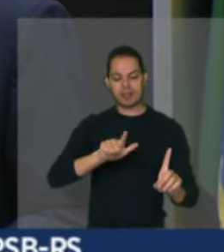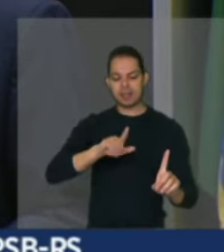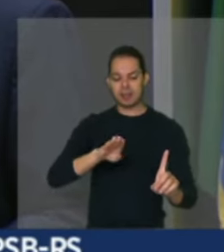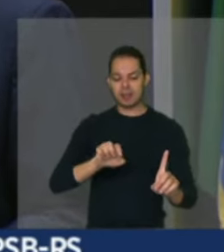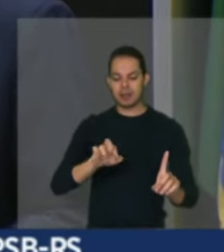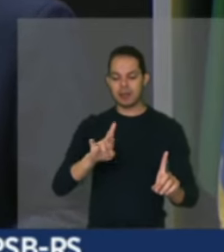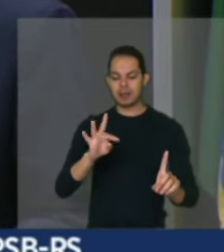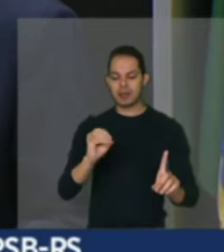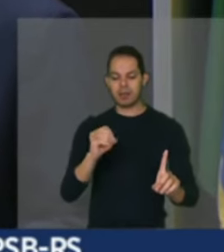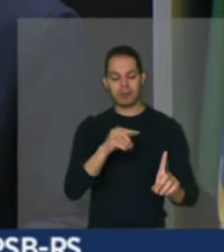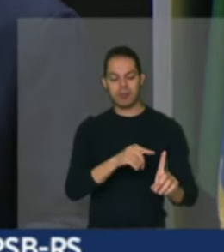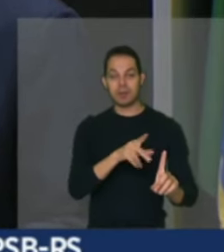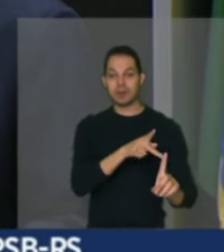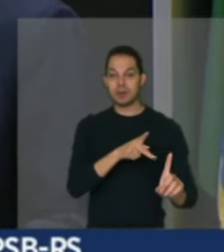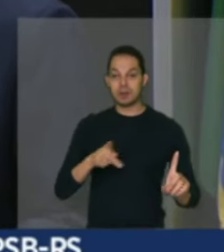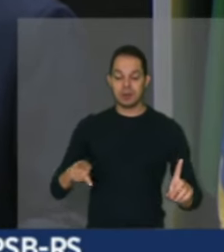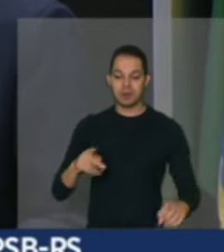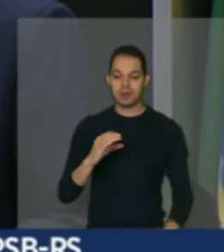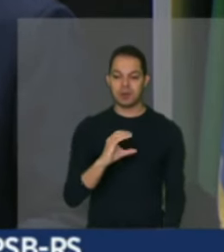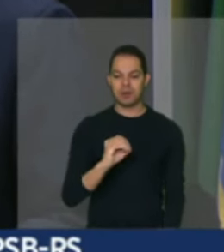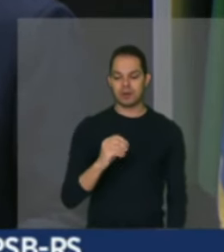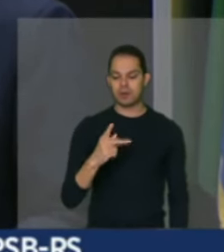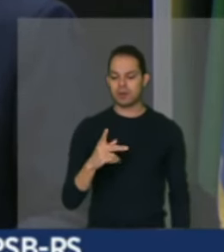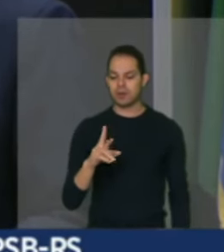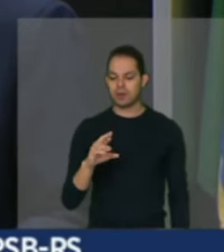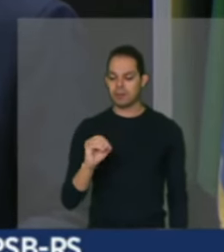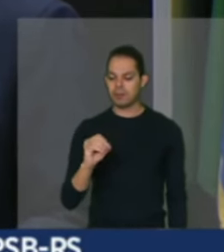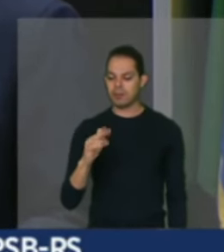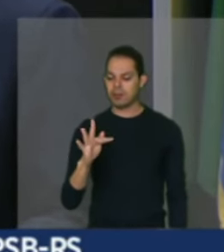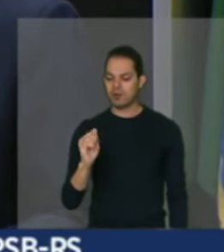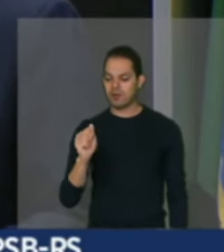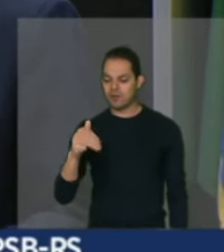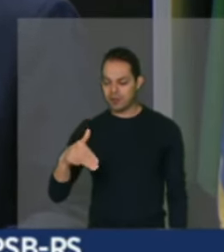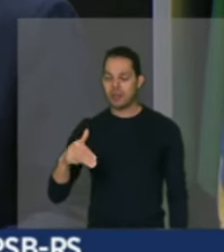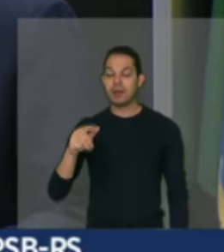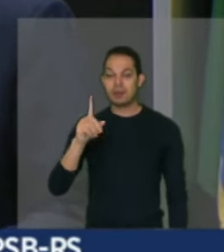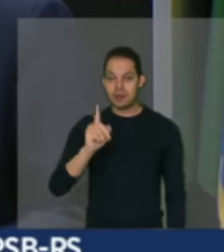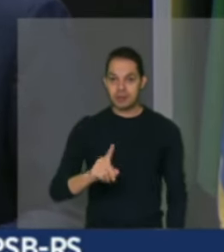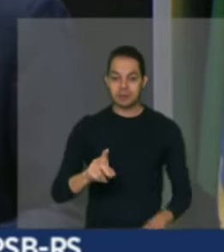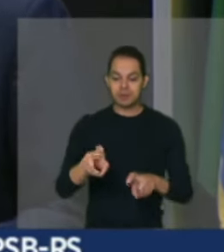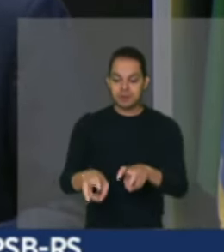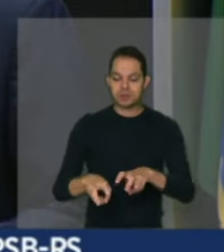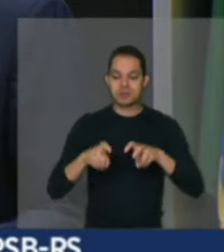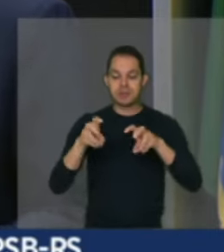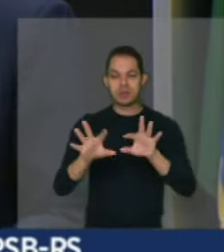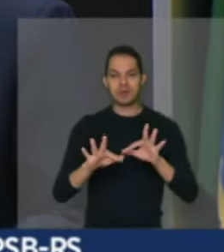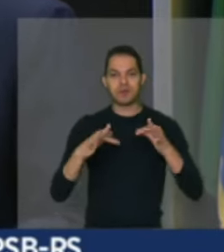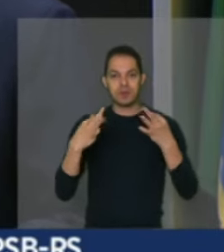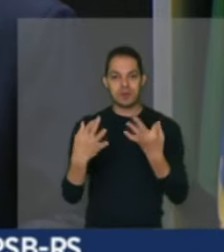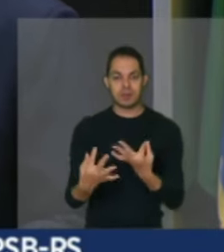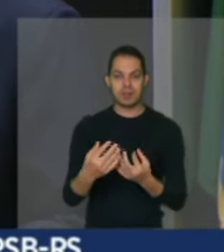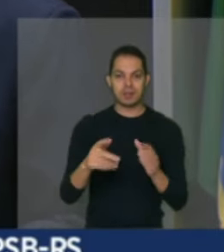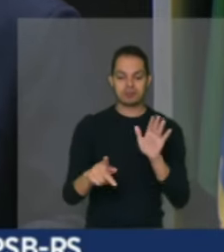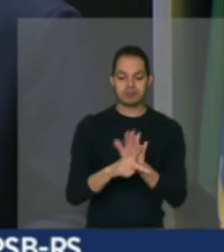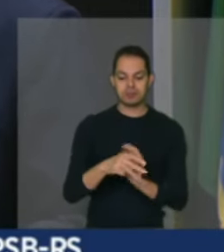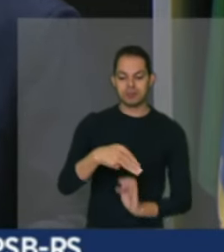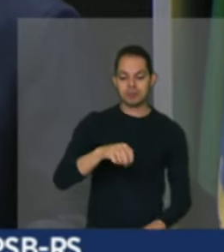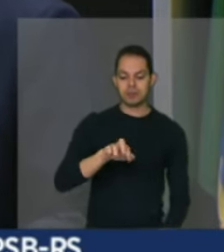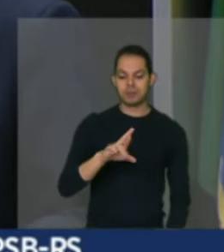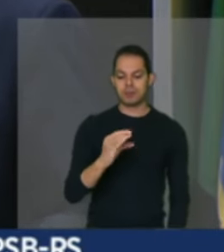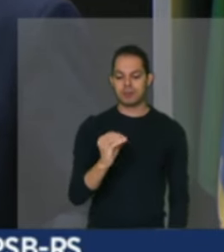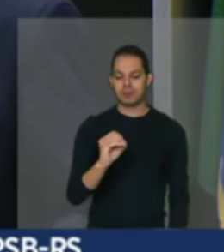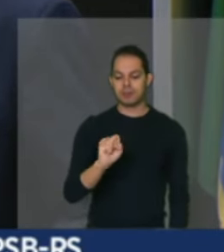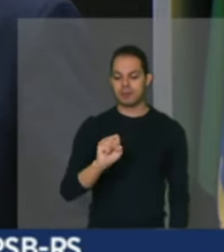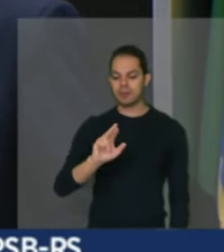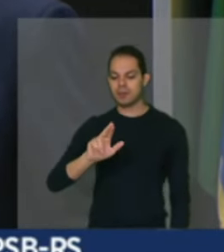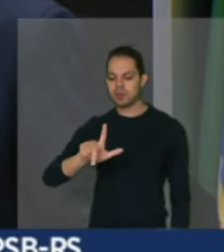o presidente da Coprofã, dos agricultores familiares do Mercosul, saudar também as demais